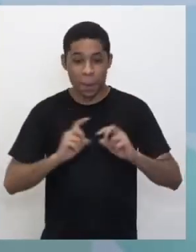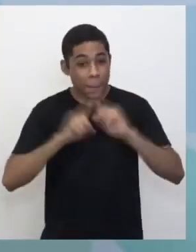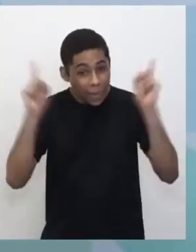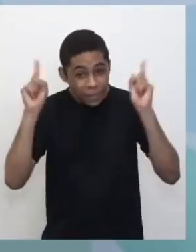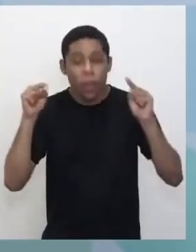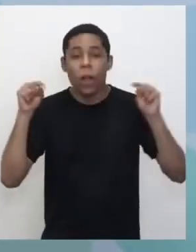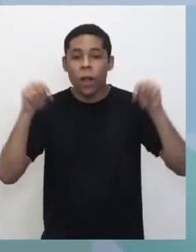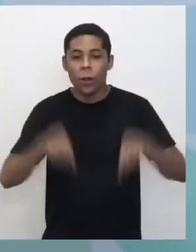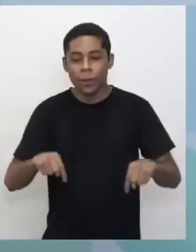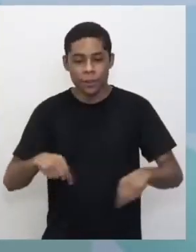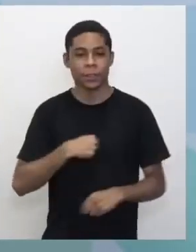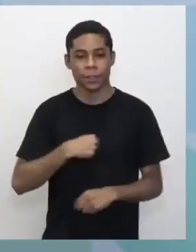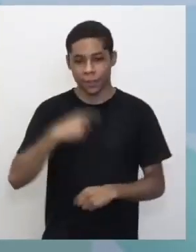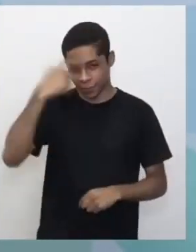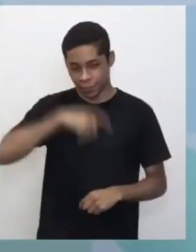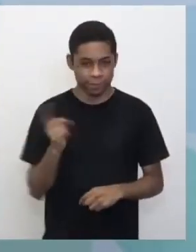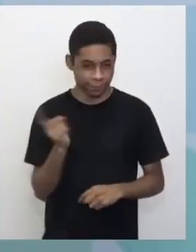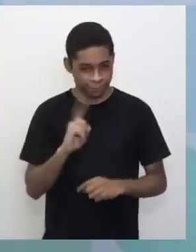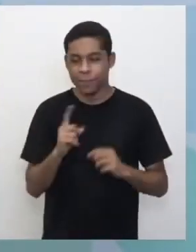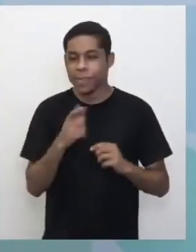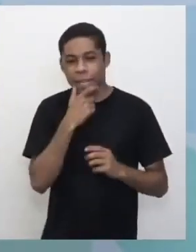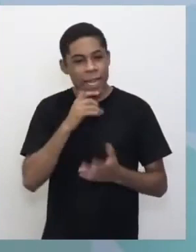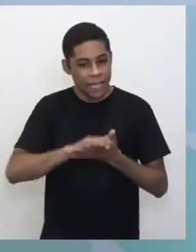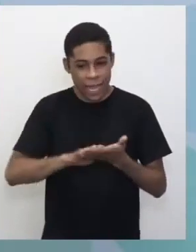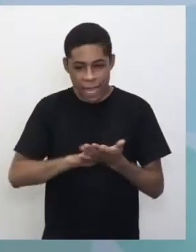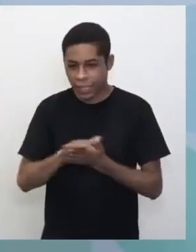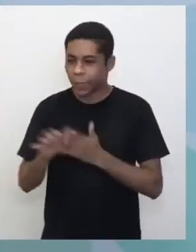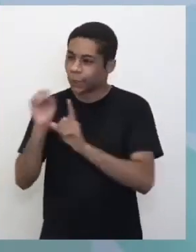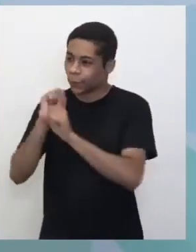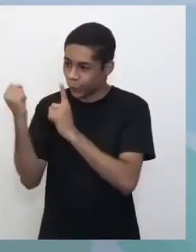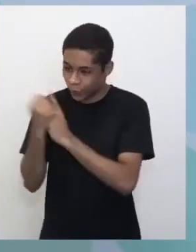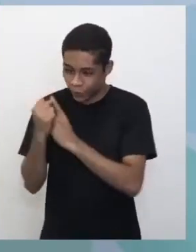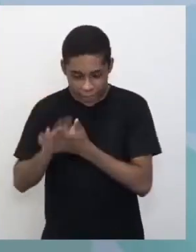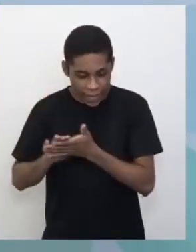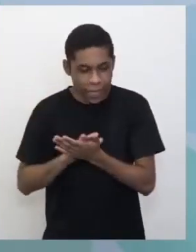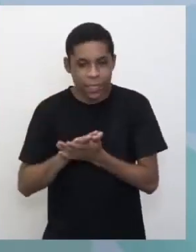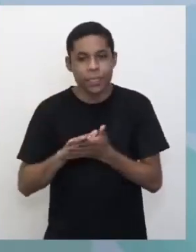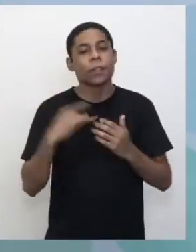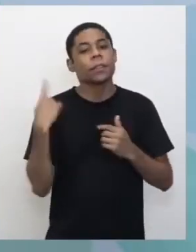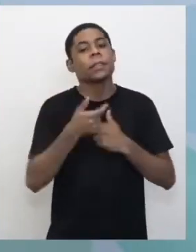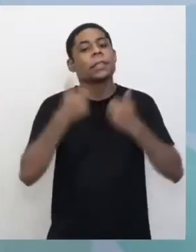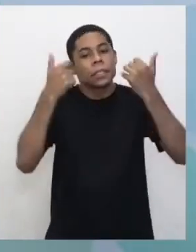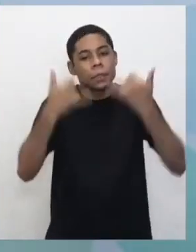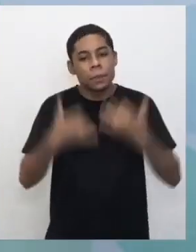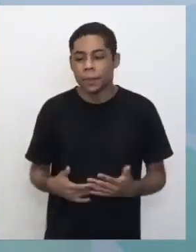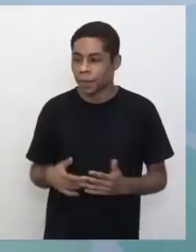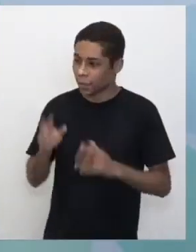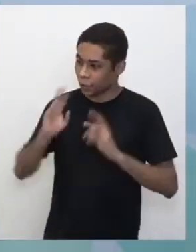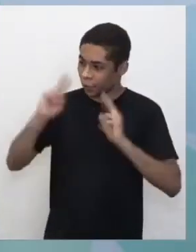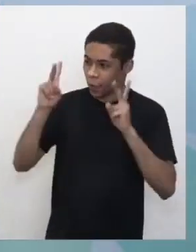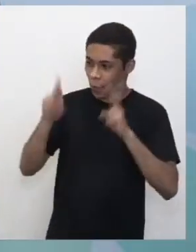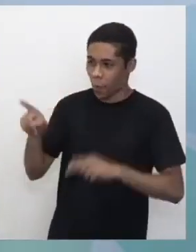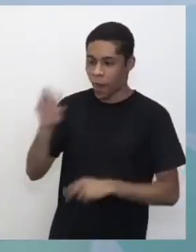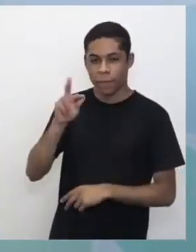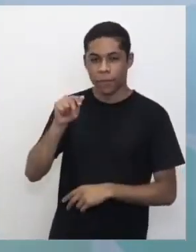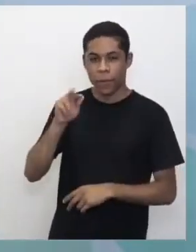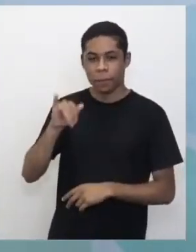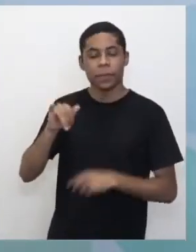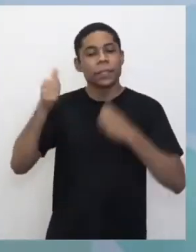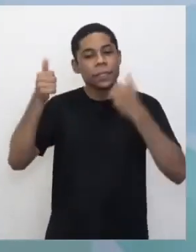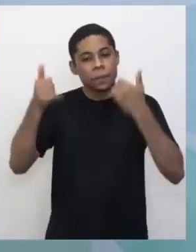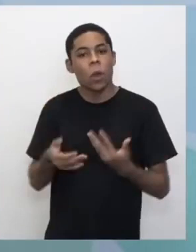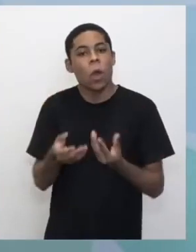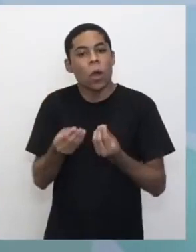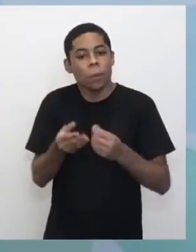today, nada de inglês, nada de Sociologia. A gente vai falar de algo diferente, como a Fabi já falou, ok? Então, vamos falar aí de como